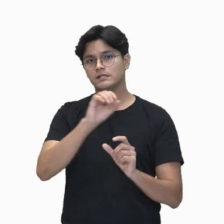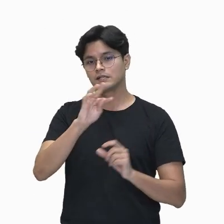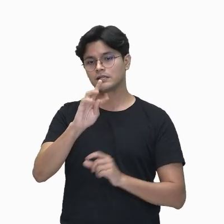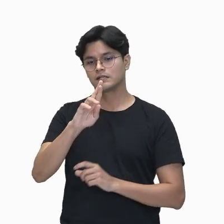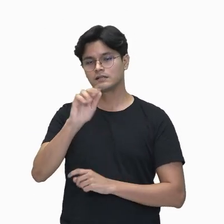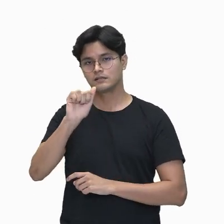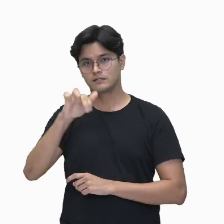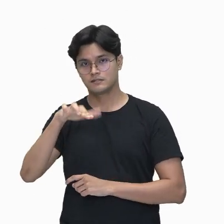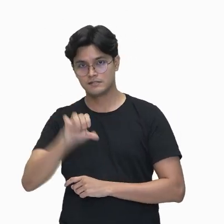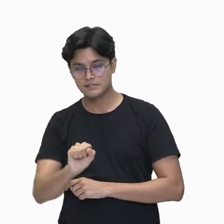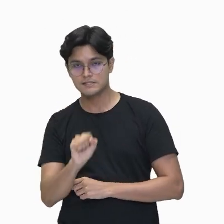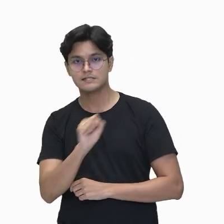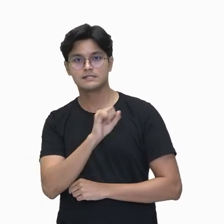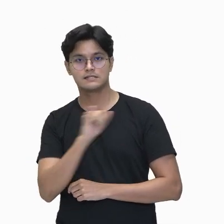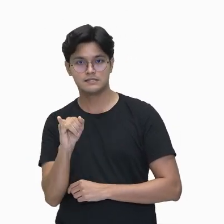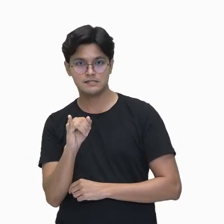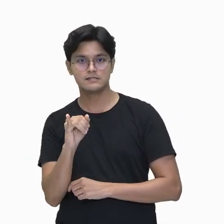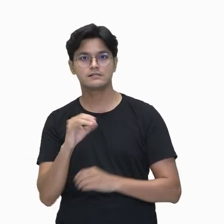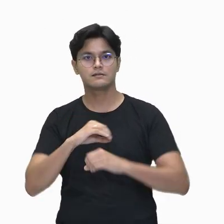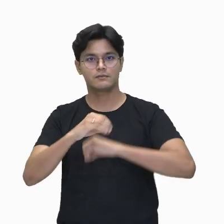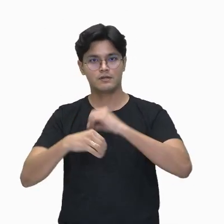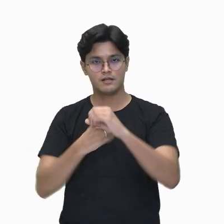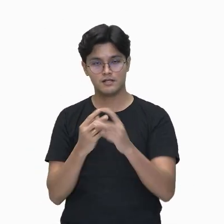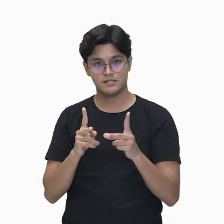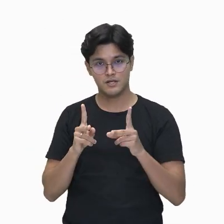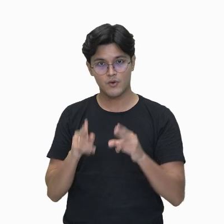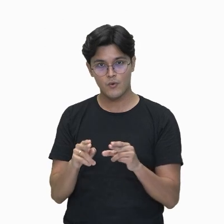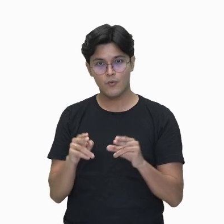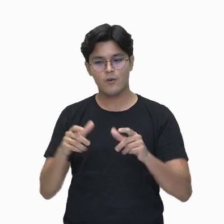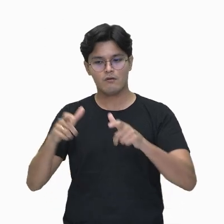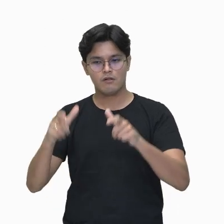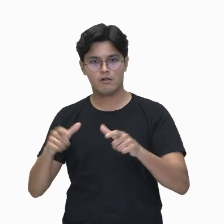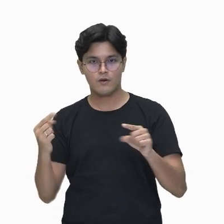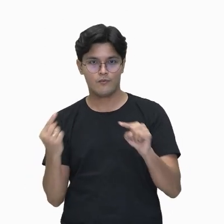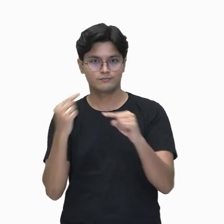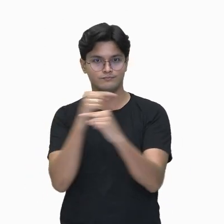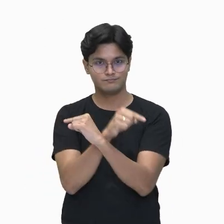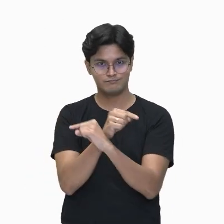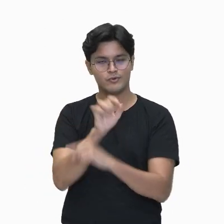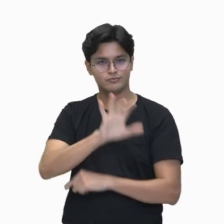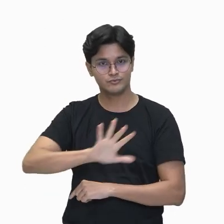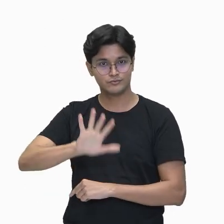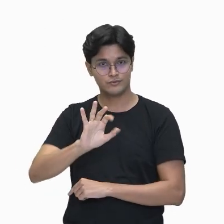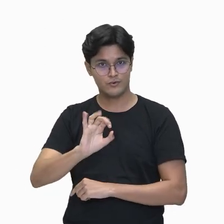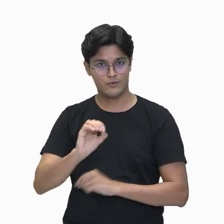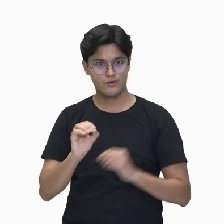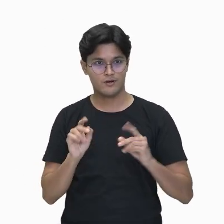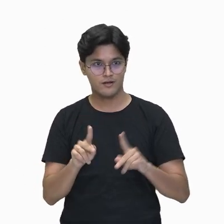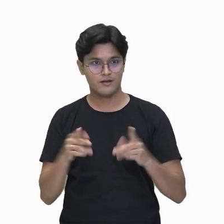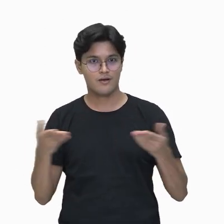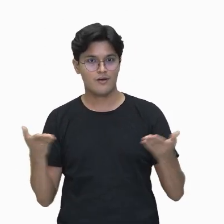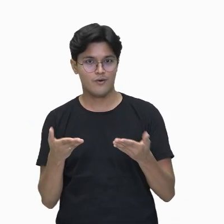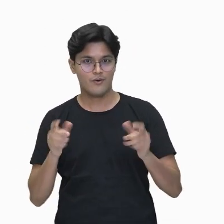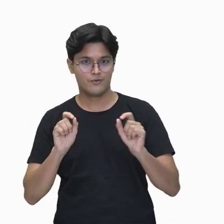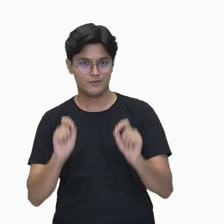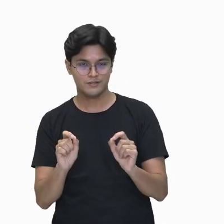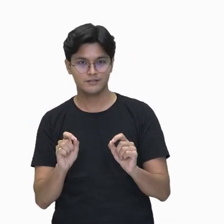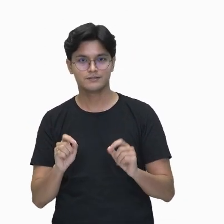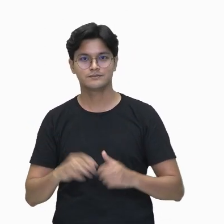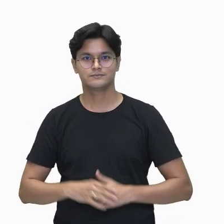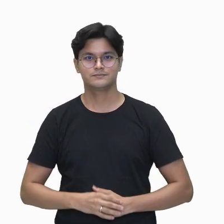iguais estiverem em lados opostos do plano, ok? E agora nós vamos aplicar.